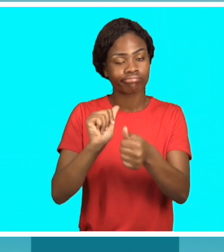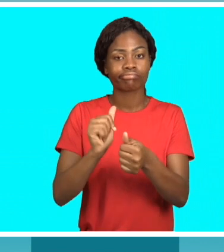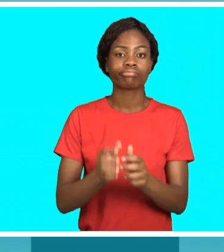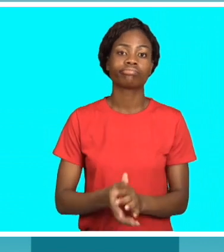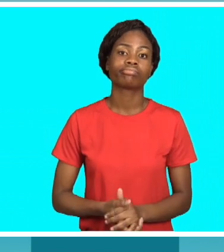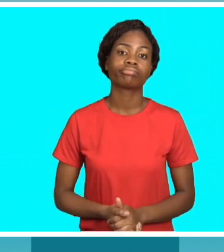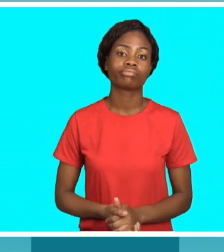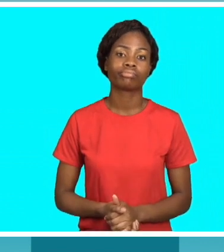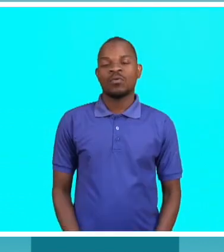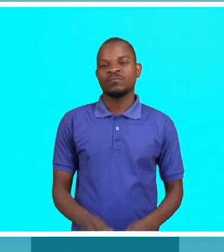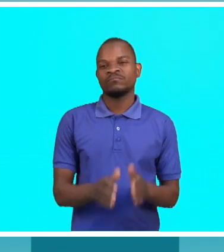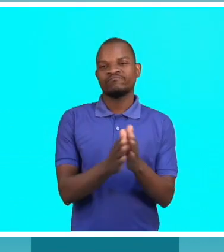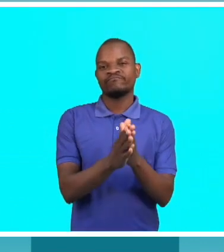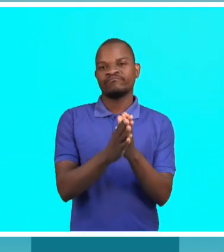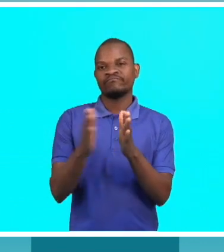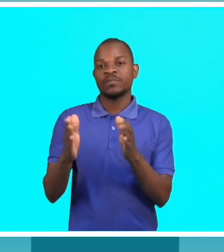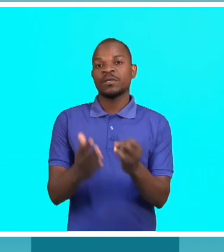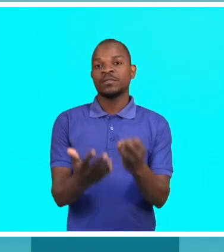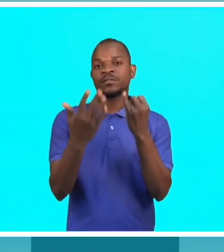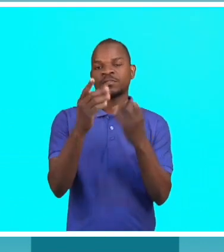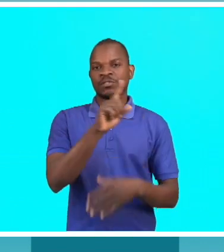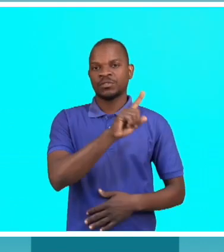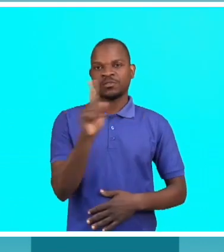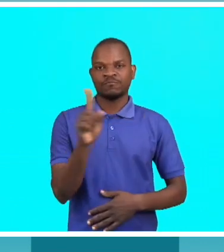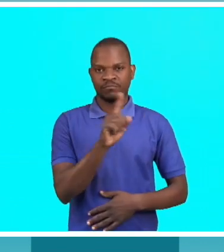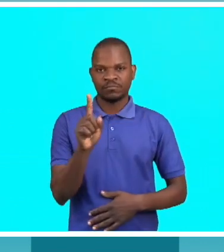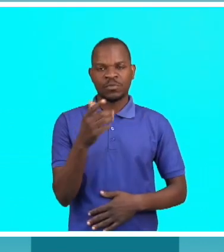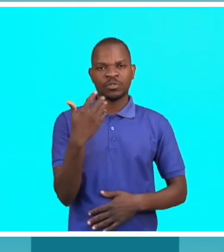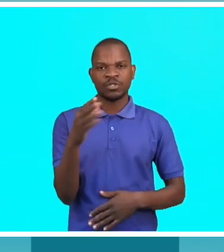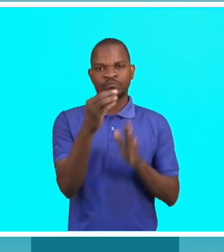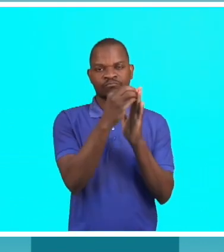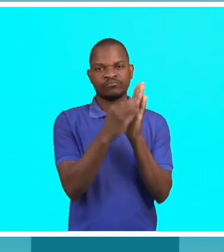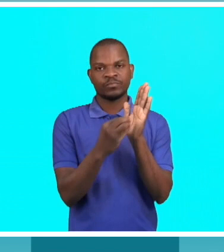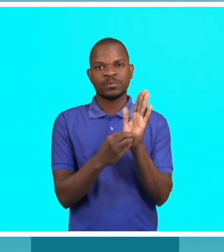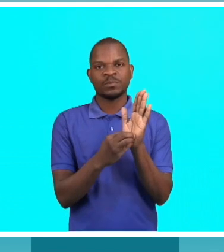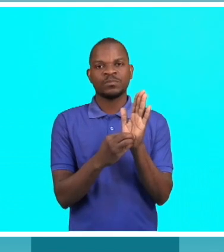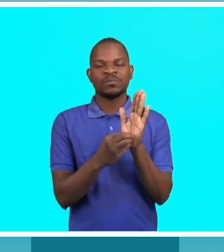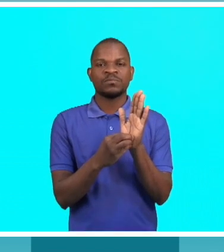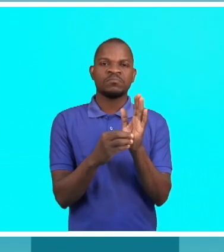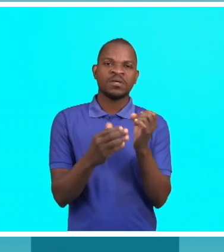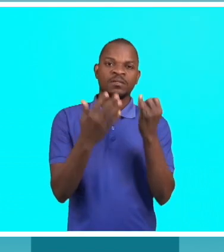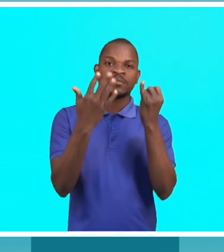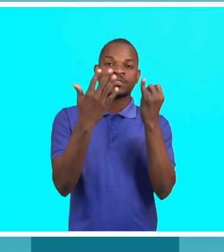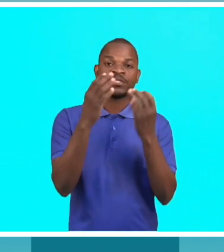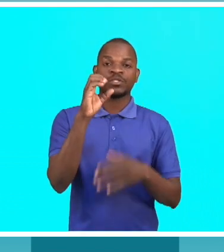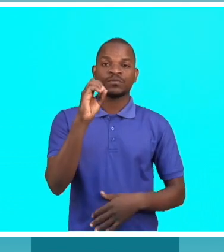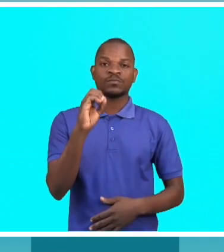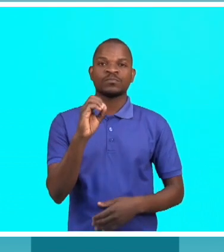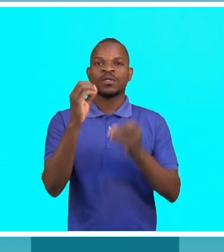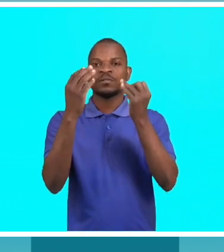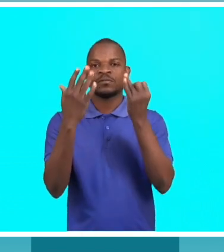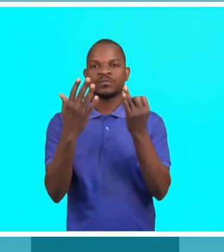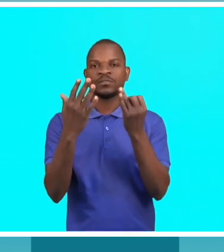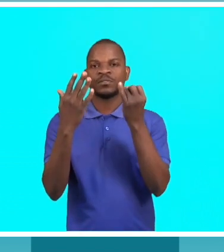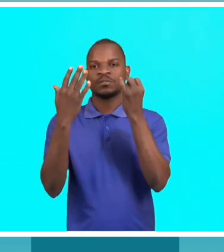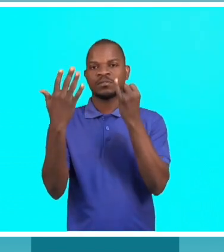a perturbações mentais. Nos primeiros seis meses, que é o primeiro semestre deste ano, foram registrados 6